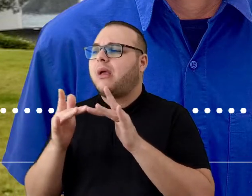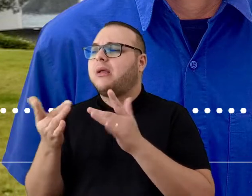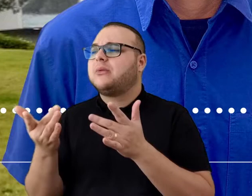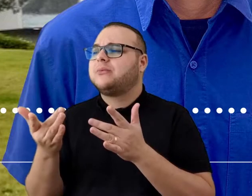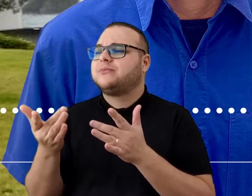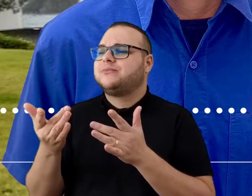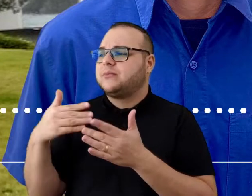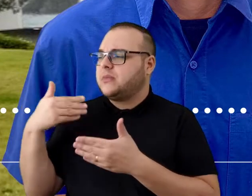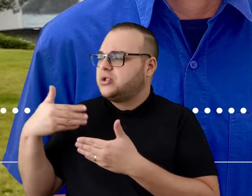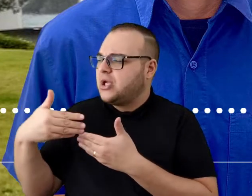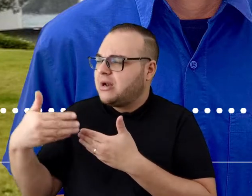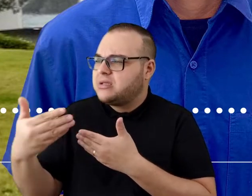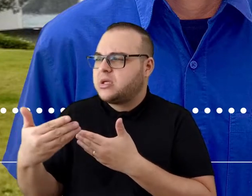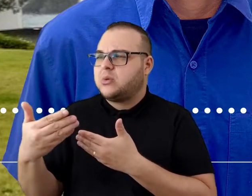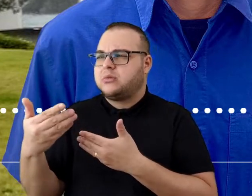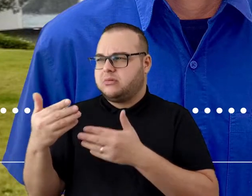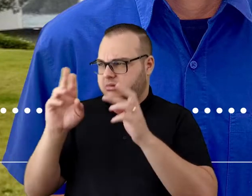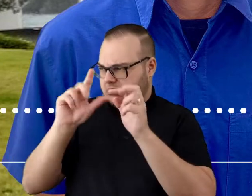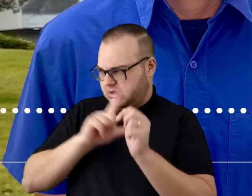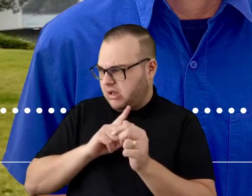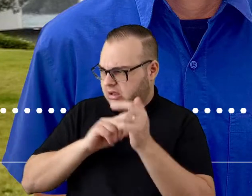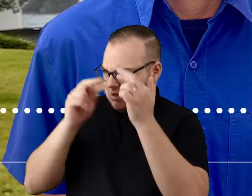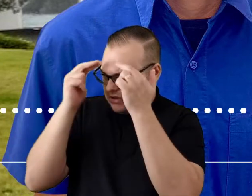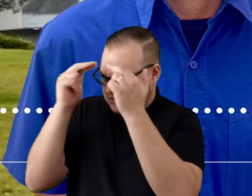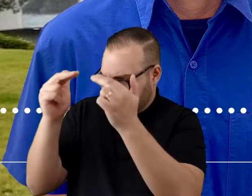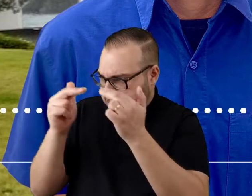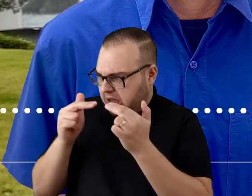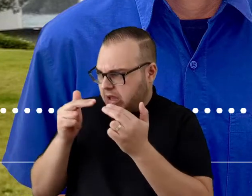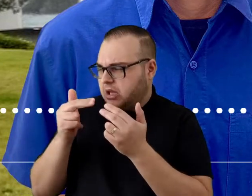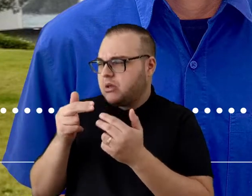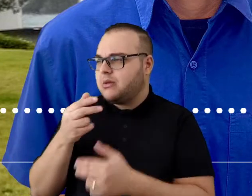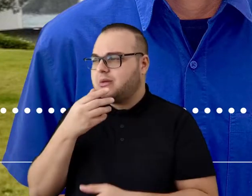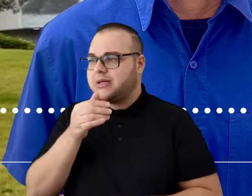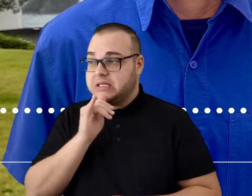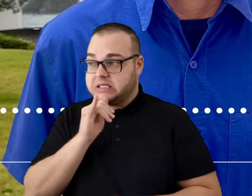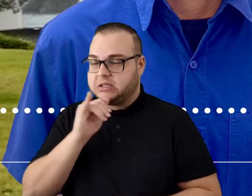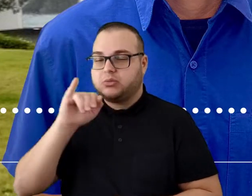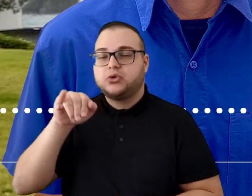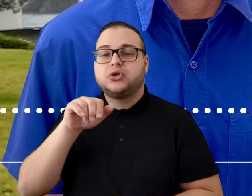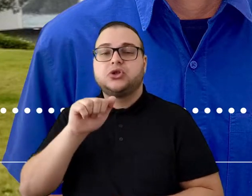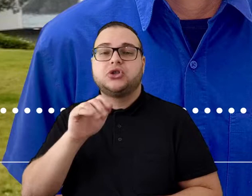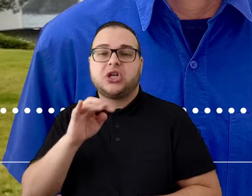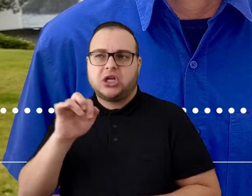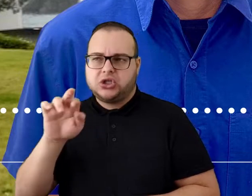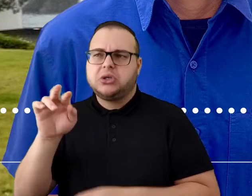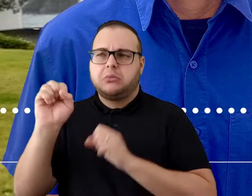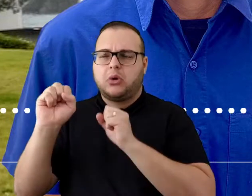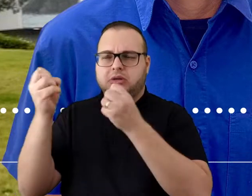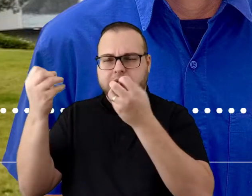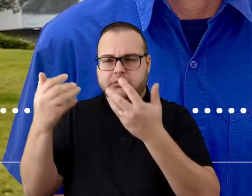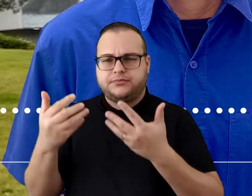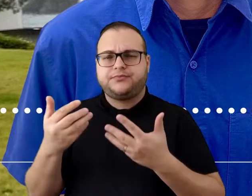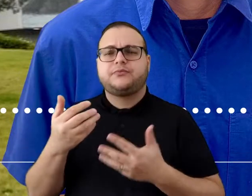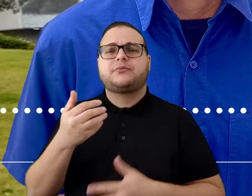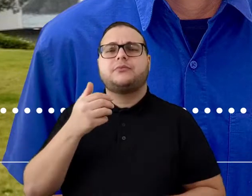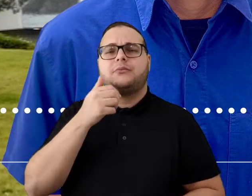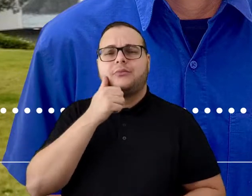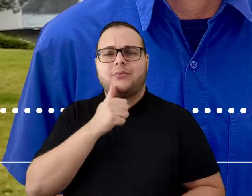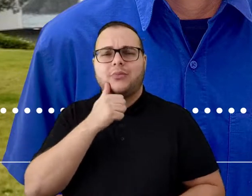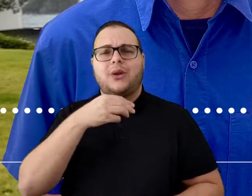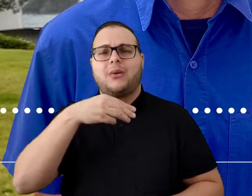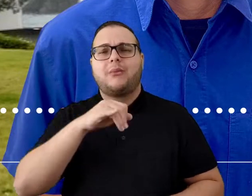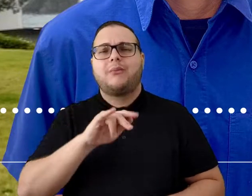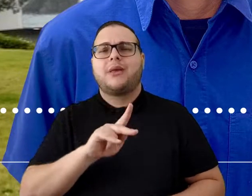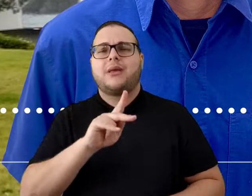gerações? As gerações, elas se respeitam? Por exemplo, até o Jati pode comentar também. A Micaele é super